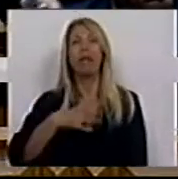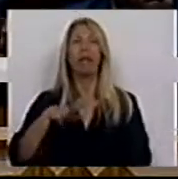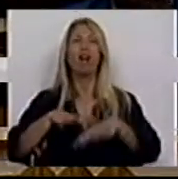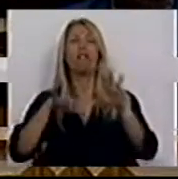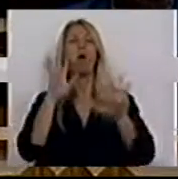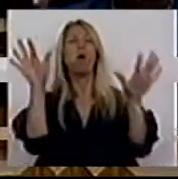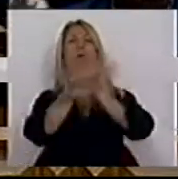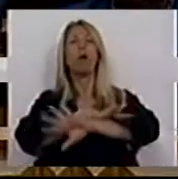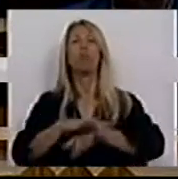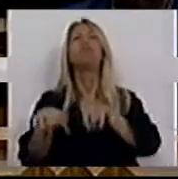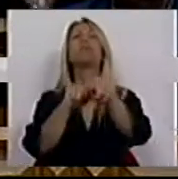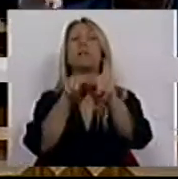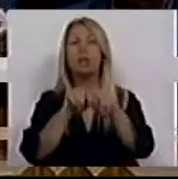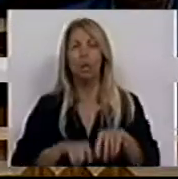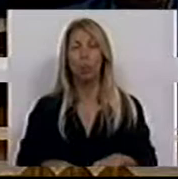político